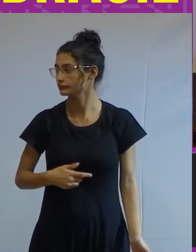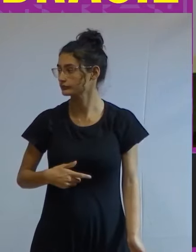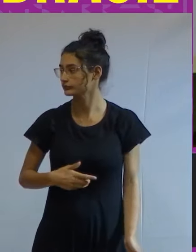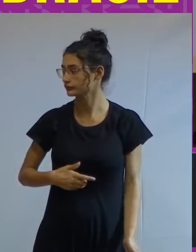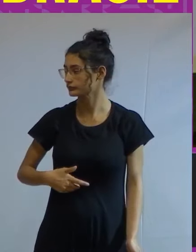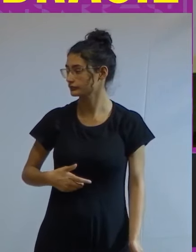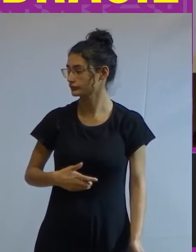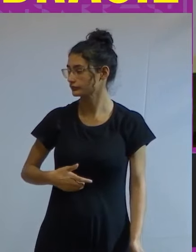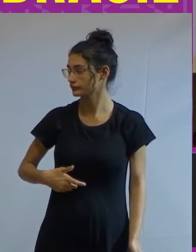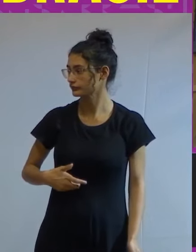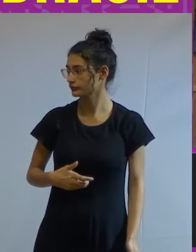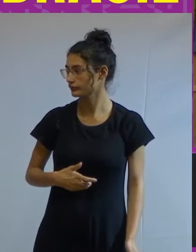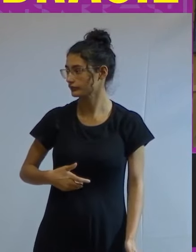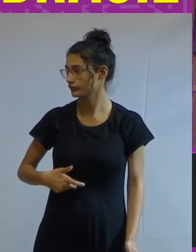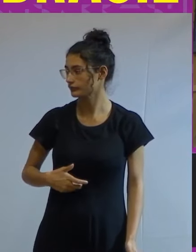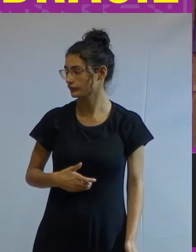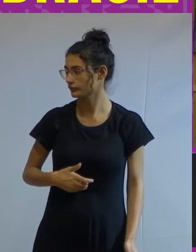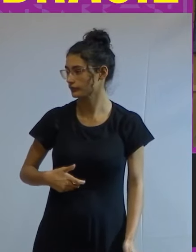opa é